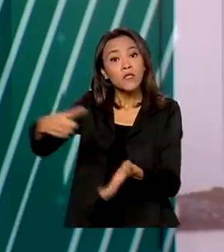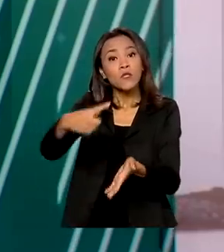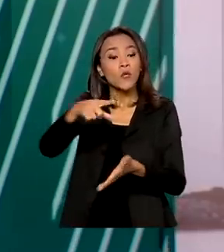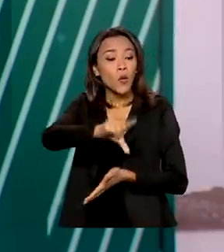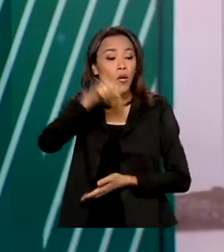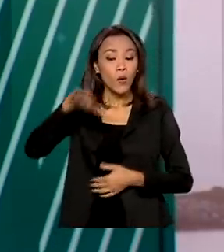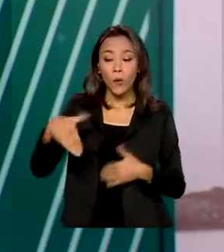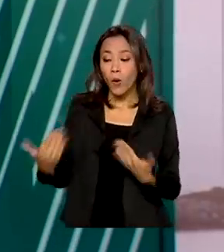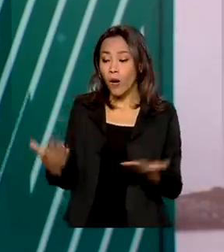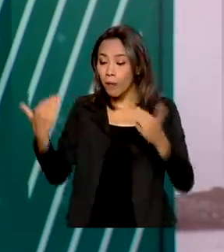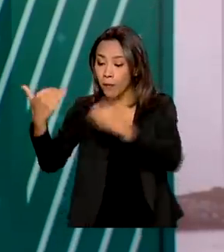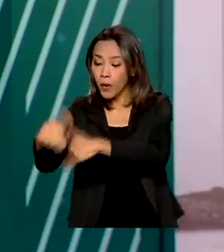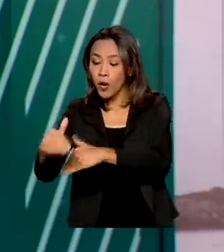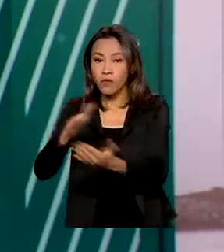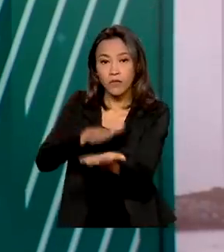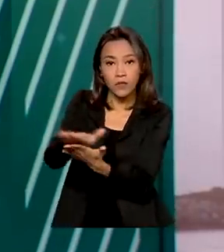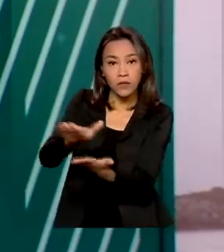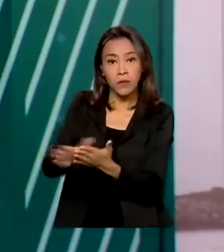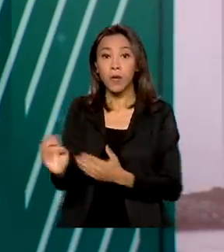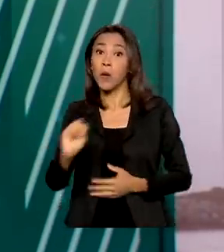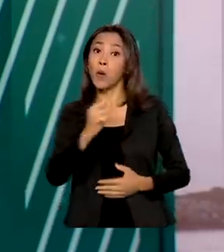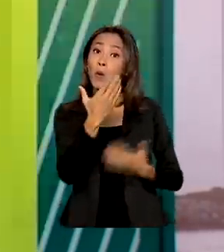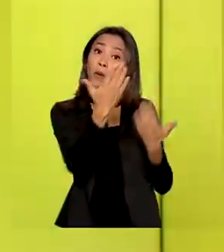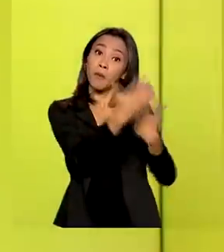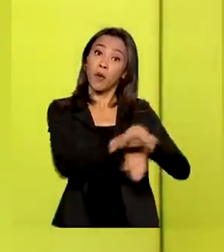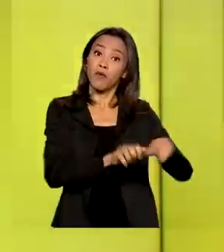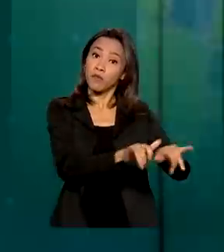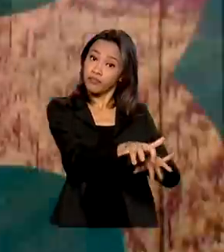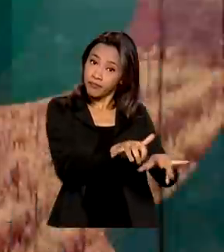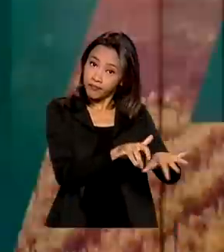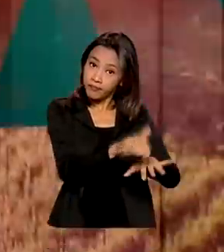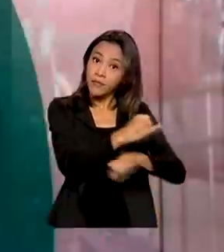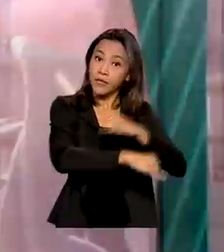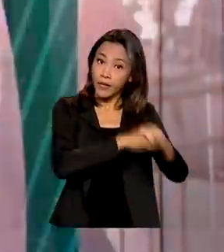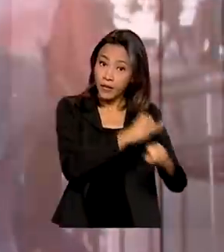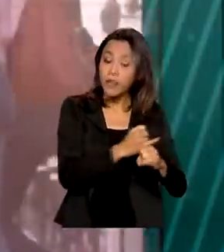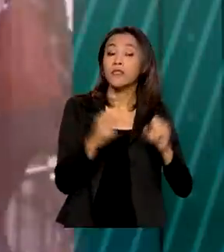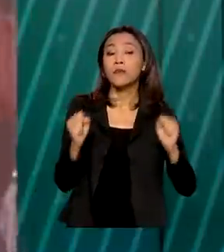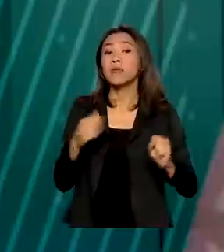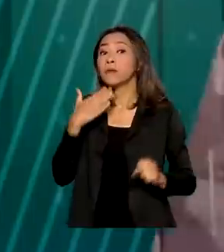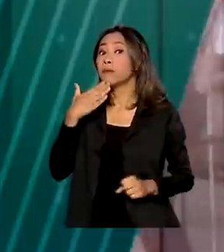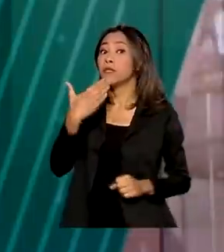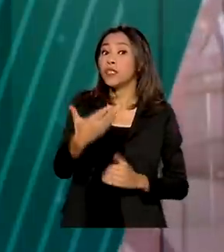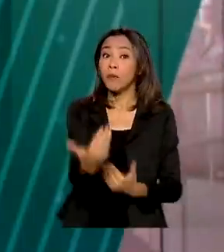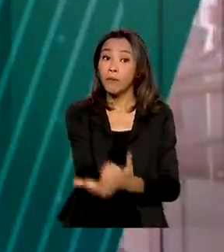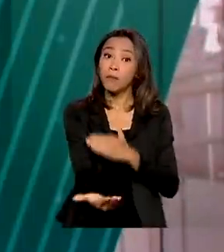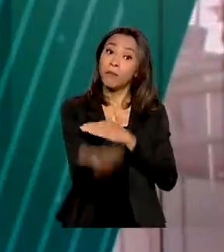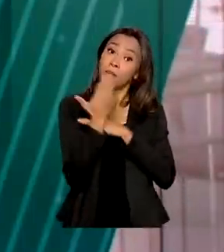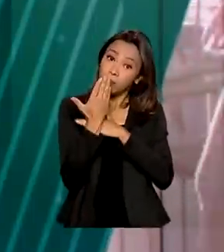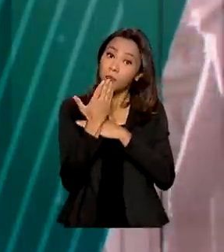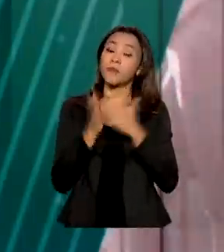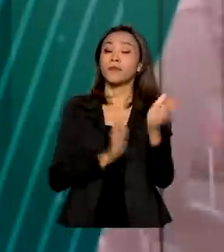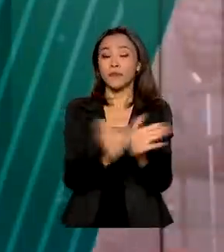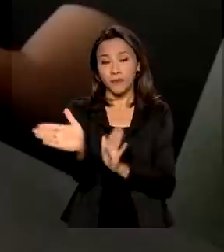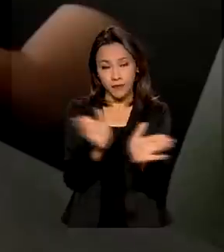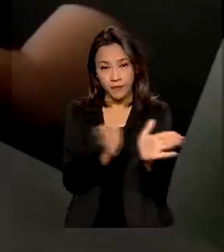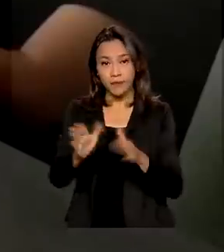prova quer fazer, se é impressa ou é digital. E também pode pedir atendimento especializado e recursos de acessibilidade.